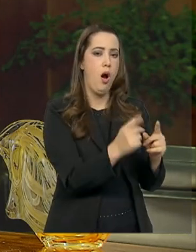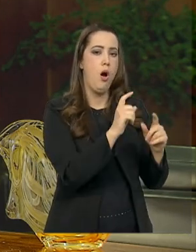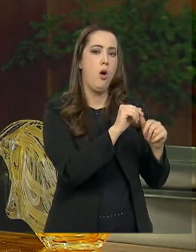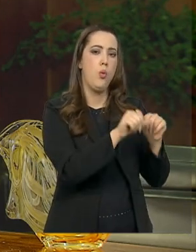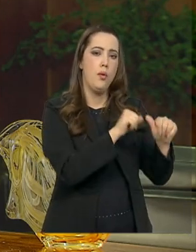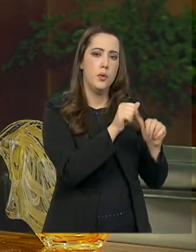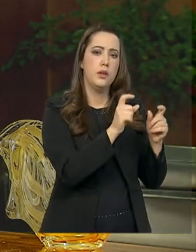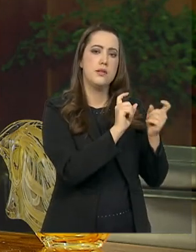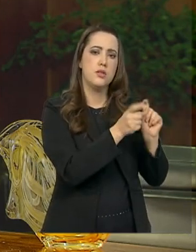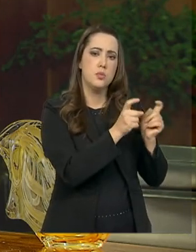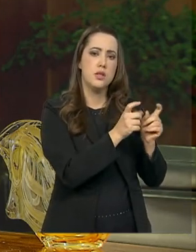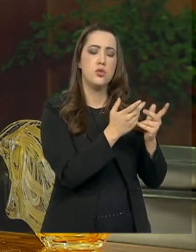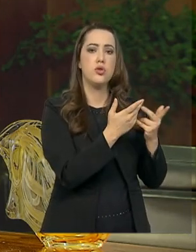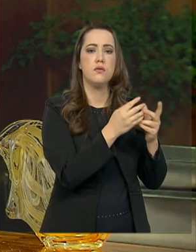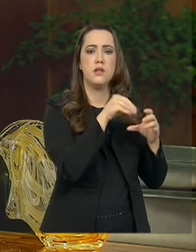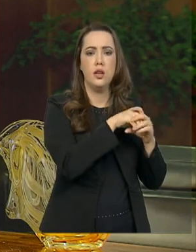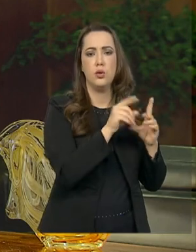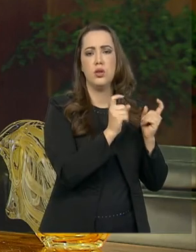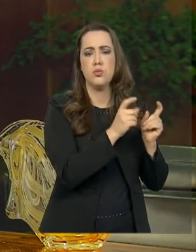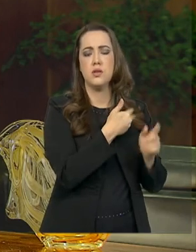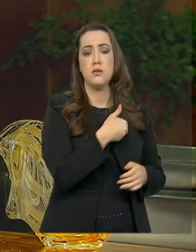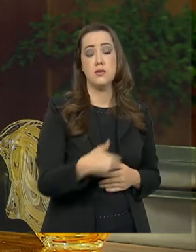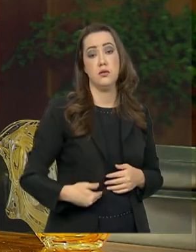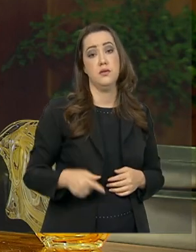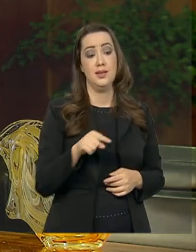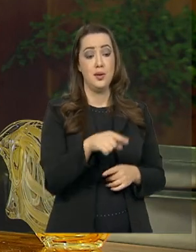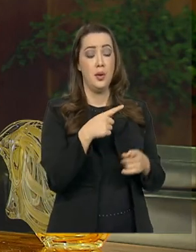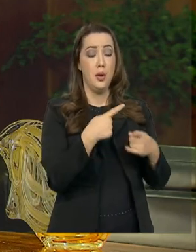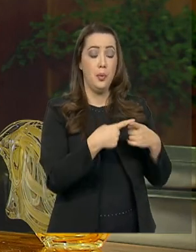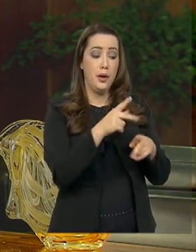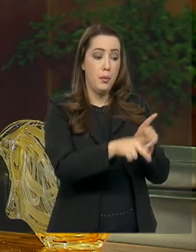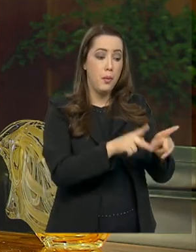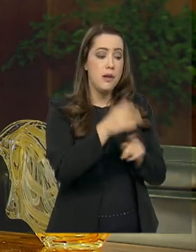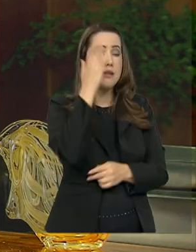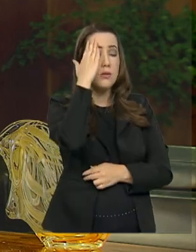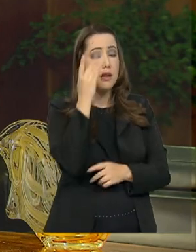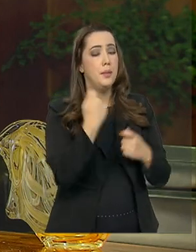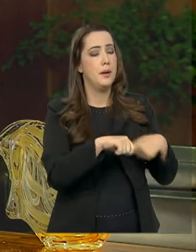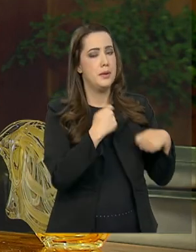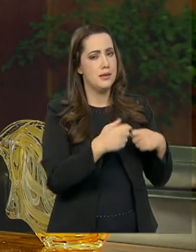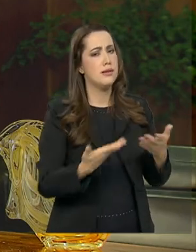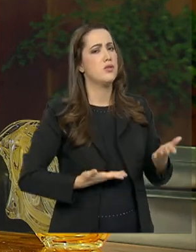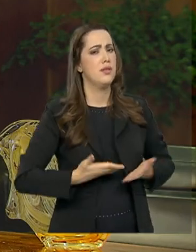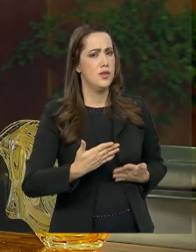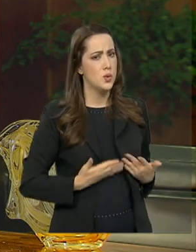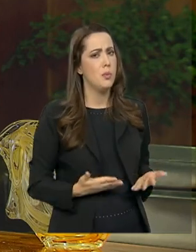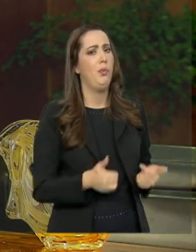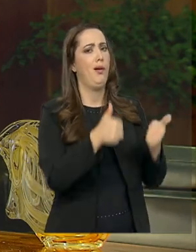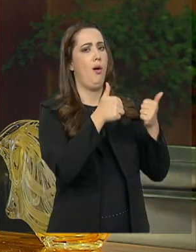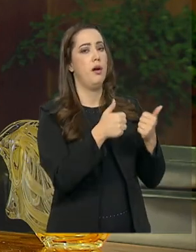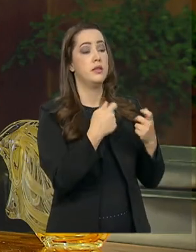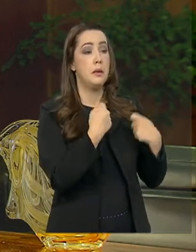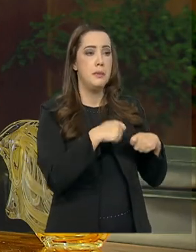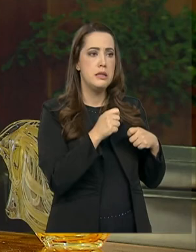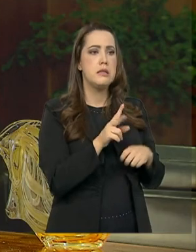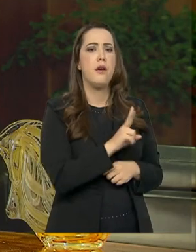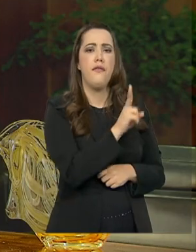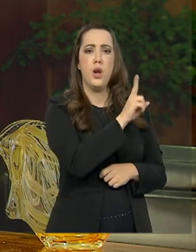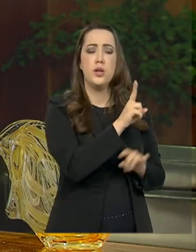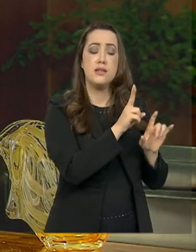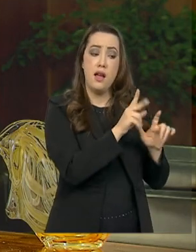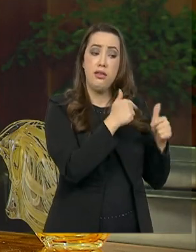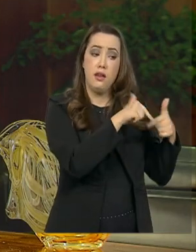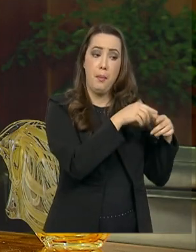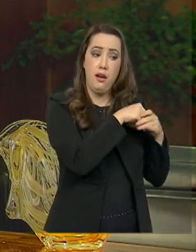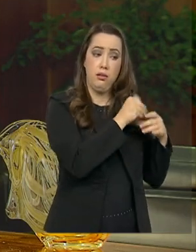A população compreende que ela precisa de um melhor serviço prestado. Nós precisamos, sim, valorizar os servidores, mas deixar que